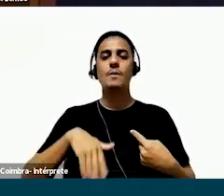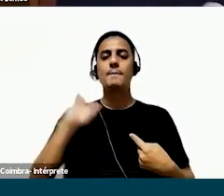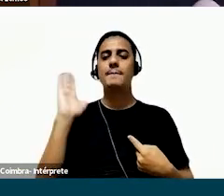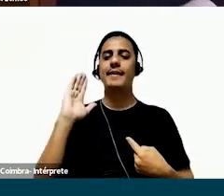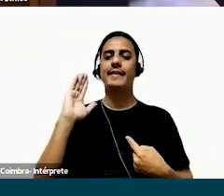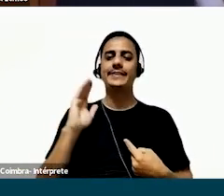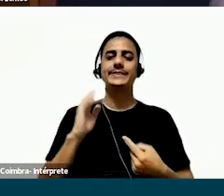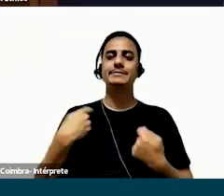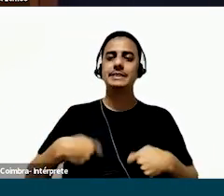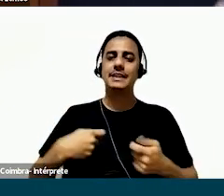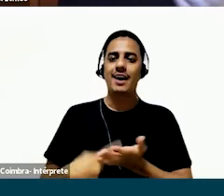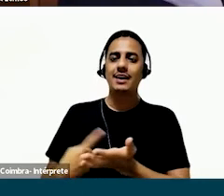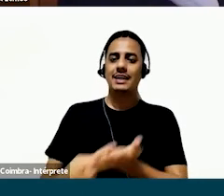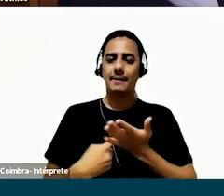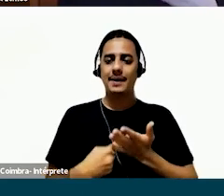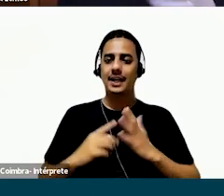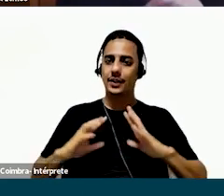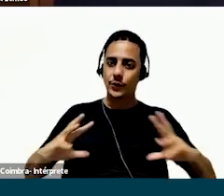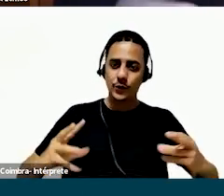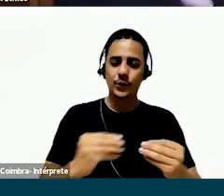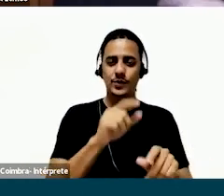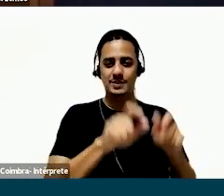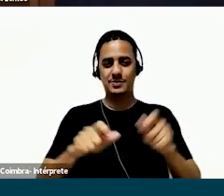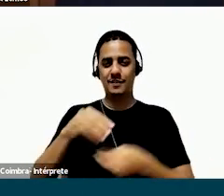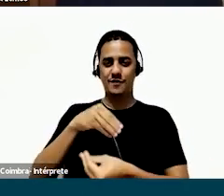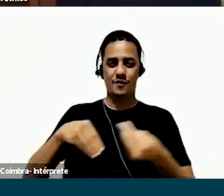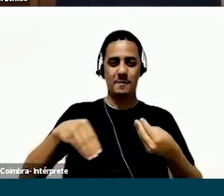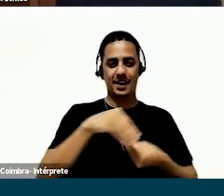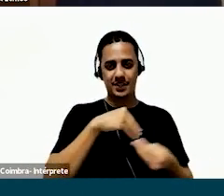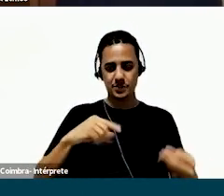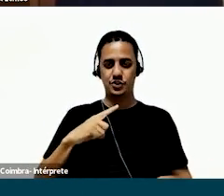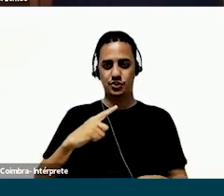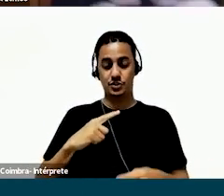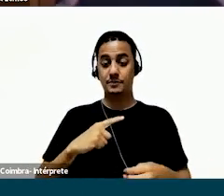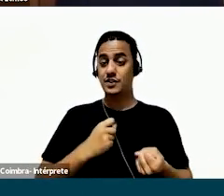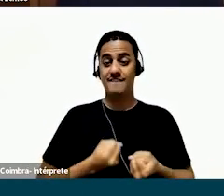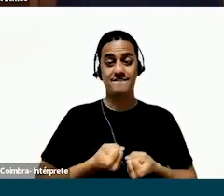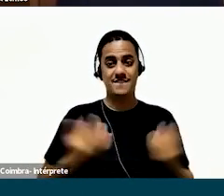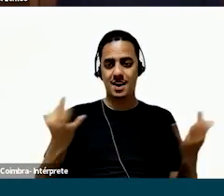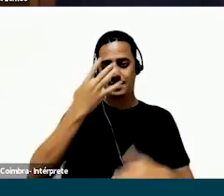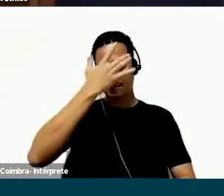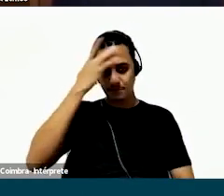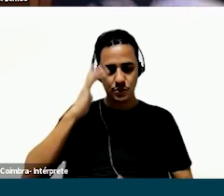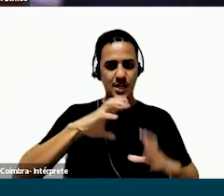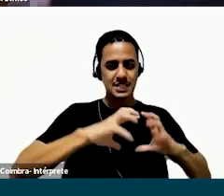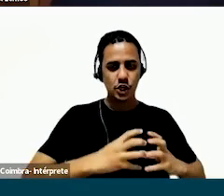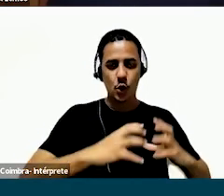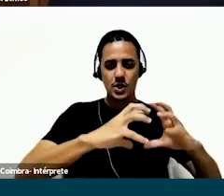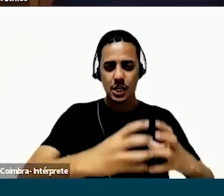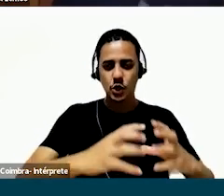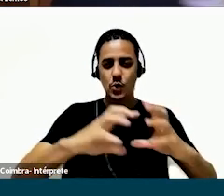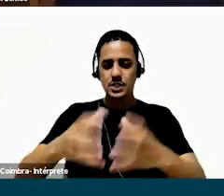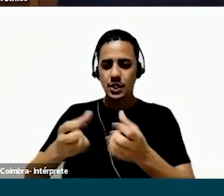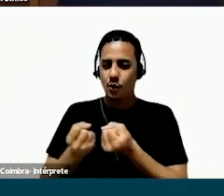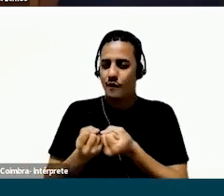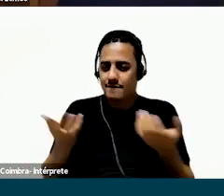desafio aqui ele estava muito mais centrado no alinhamento de todas as pessoas que estavam envolvidas e aqui é importante dizer que eram várias pessoas de